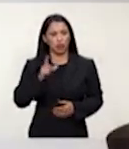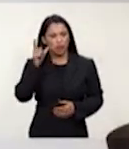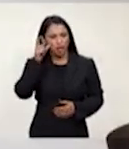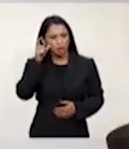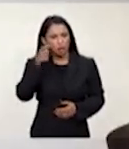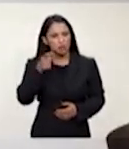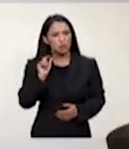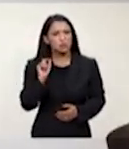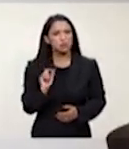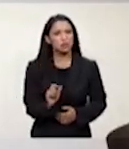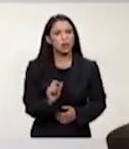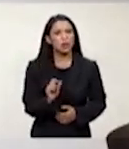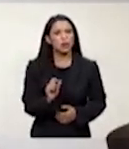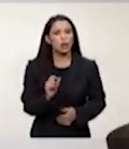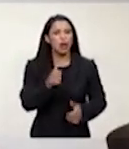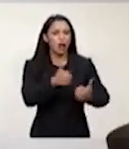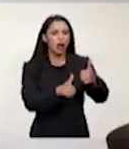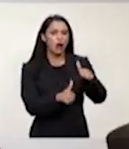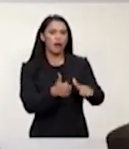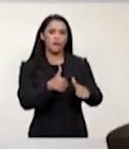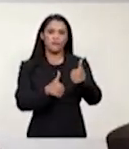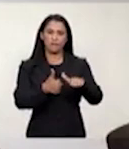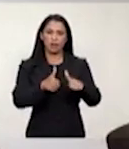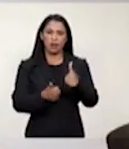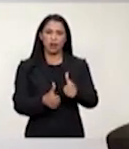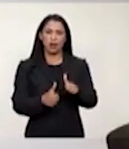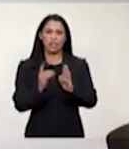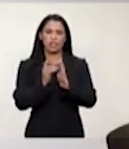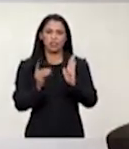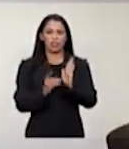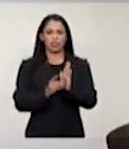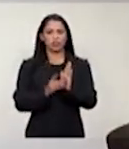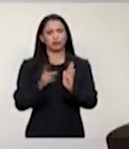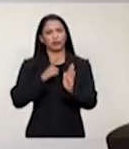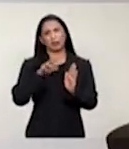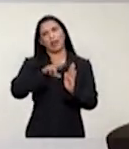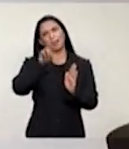ao examinar o texto desse decreto dentro de outras tantas.